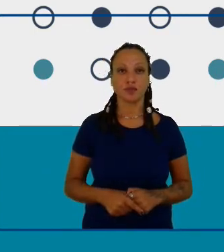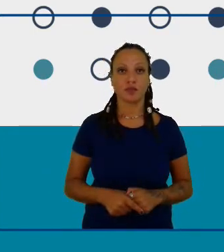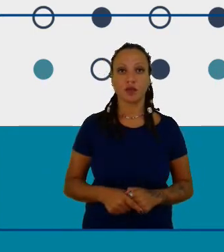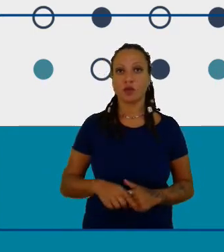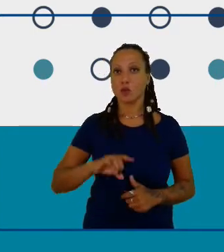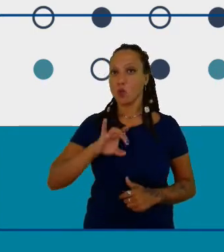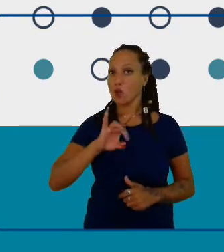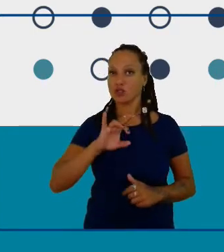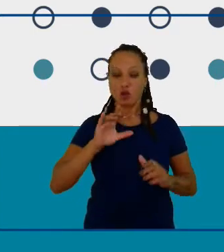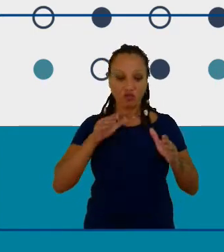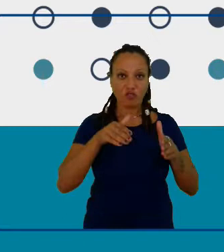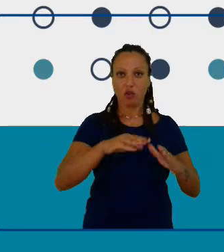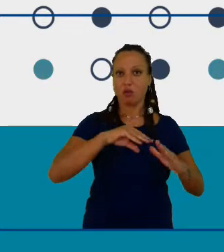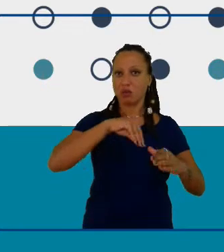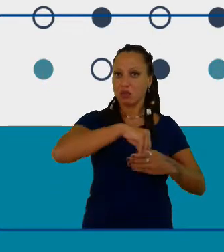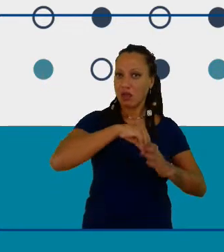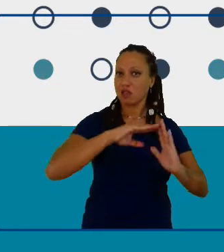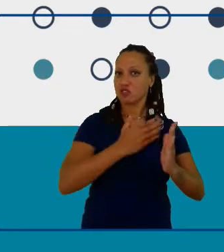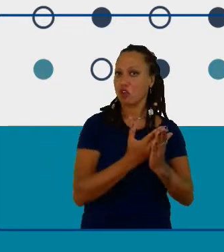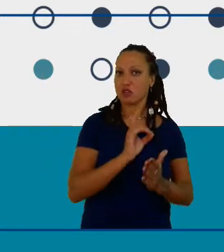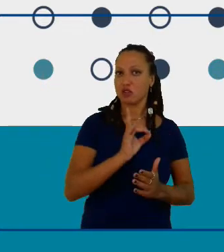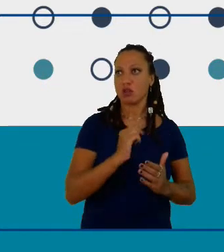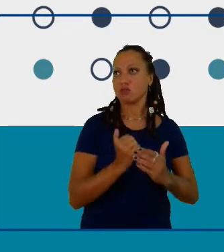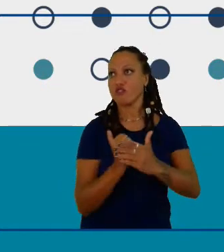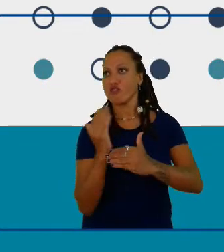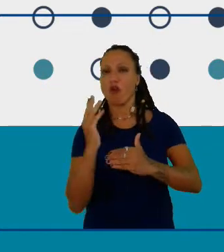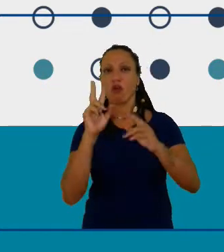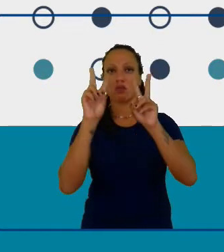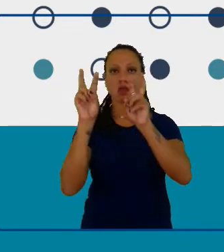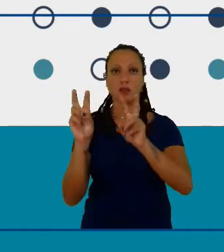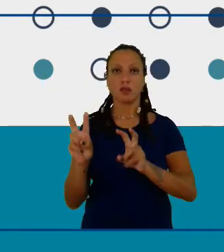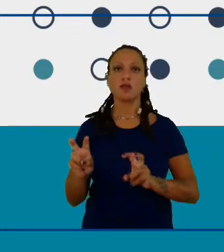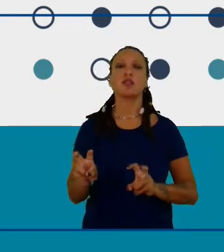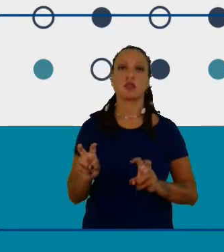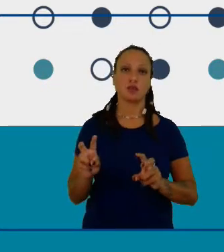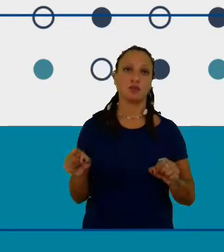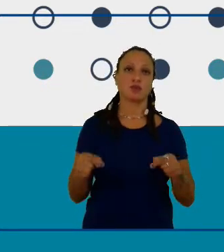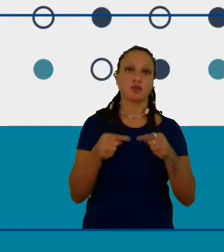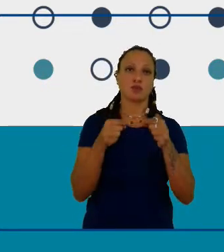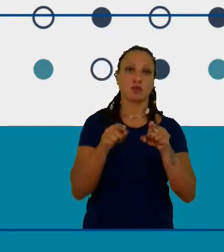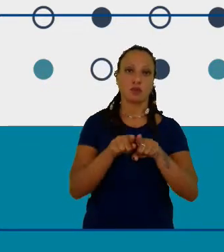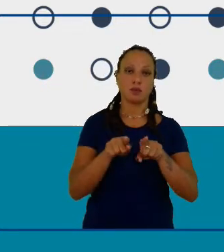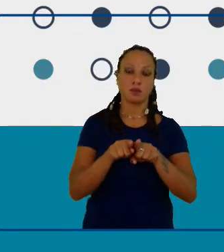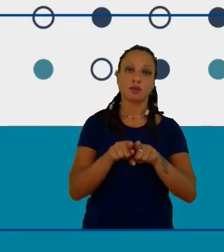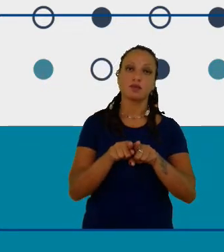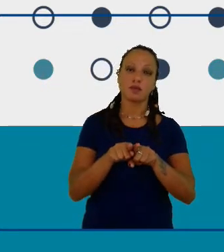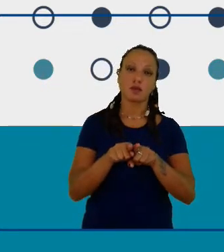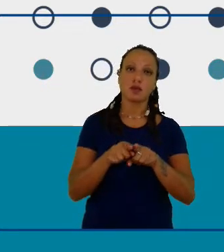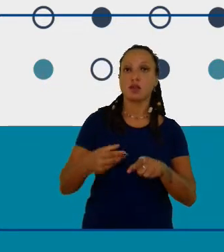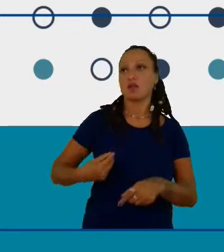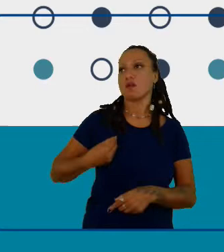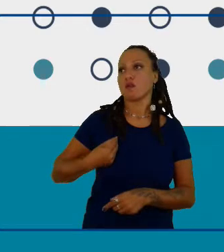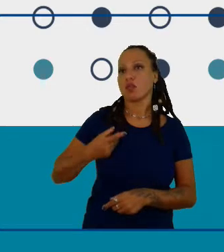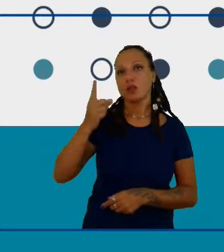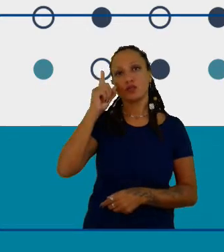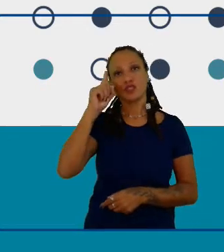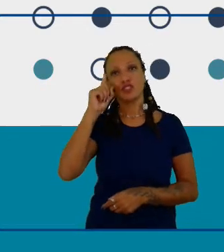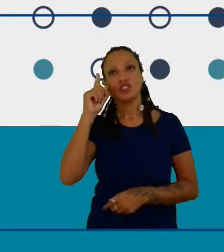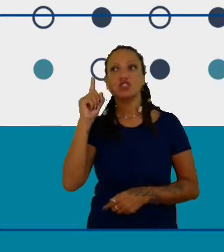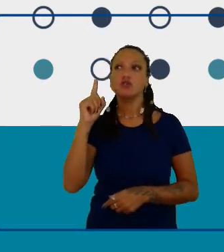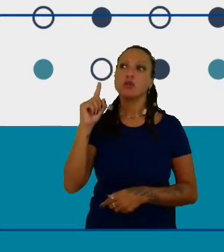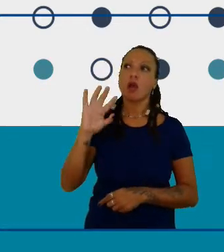currículo deveria aumentar a conscientização sobre o uso de assuntos STEM na vida cotidiana no contexto geral